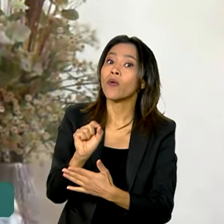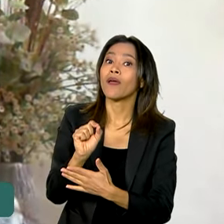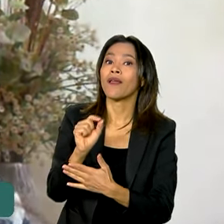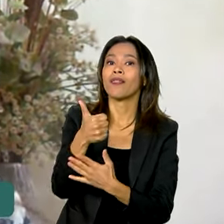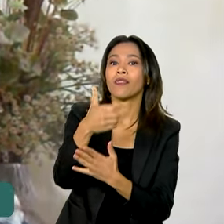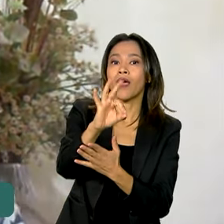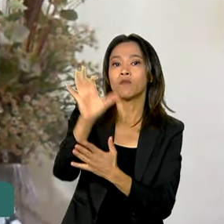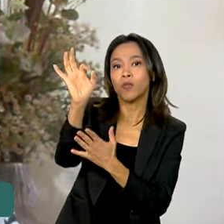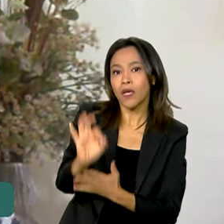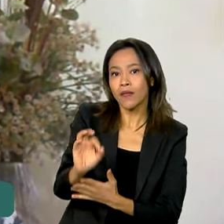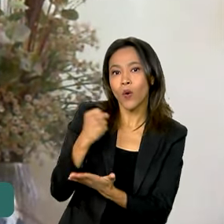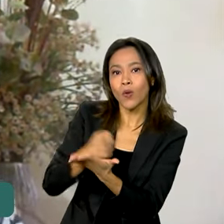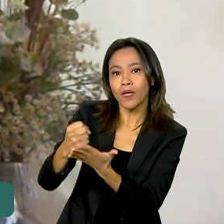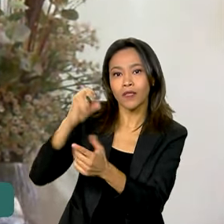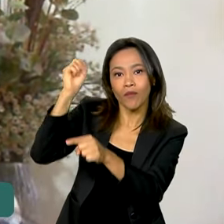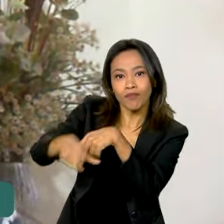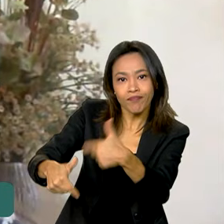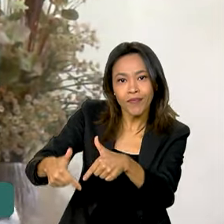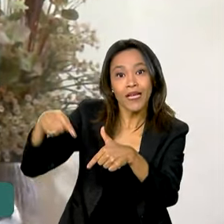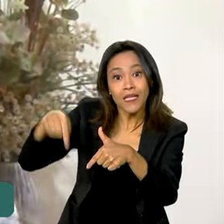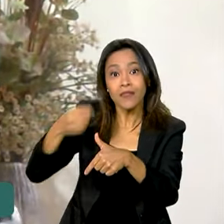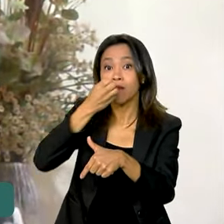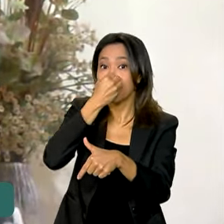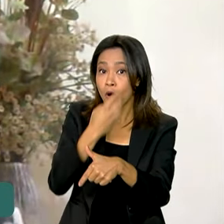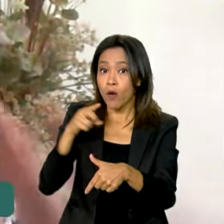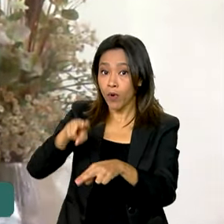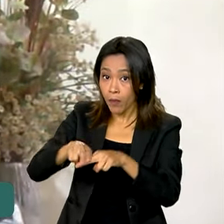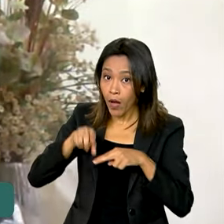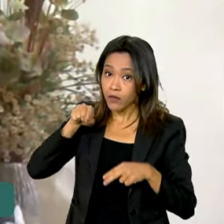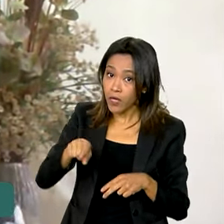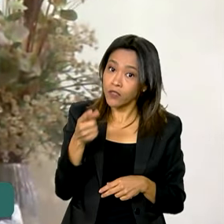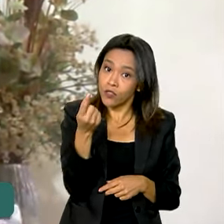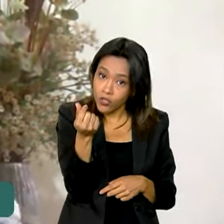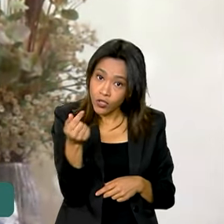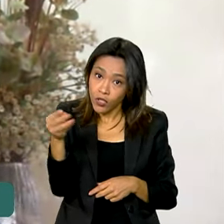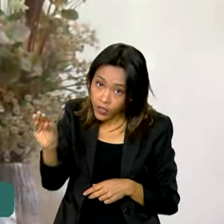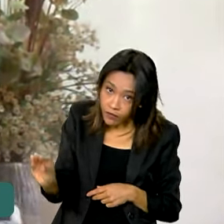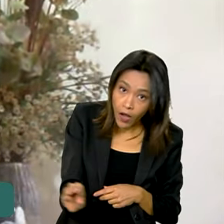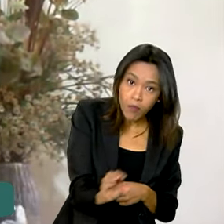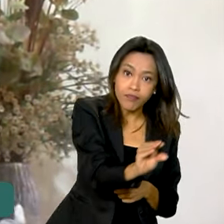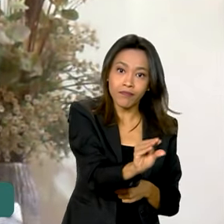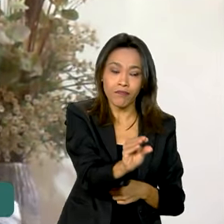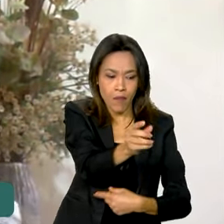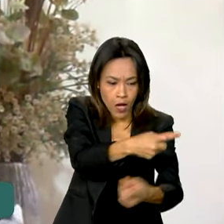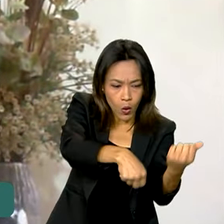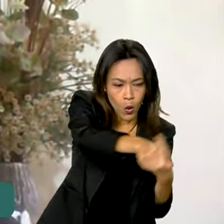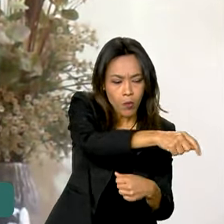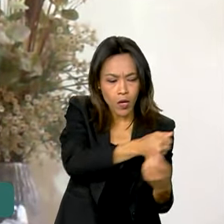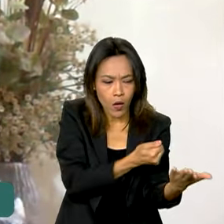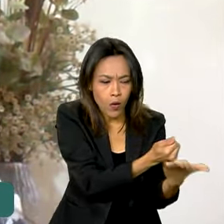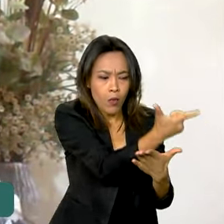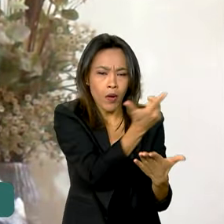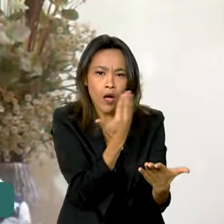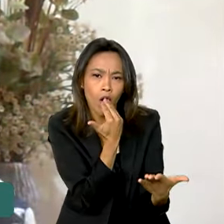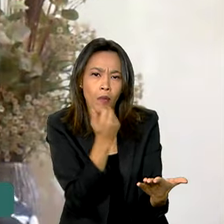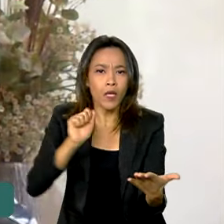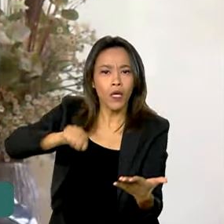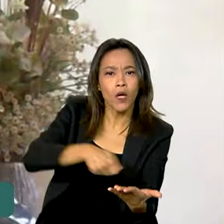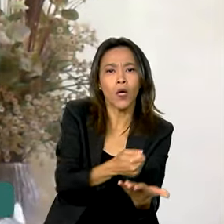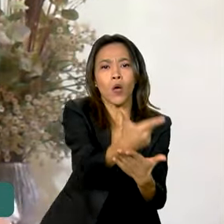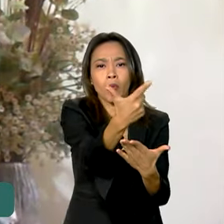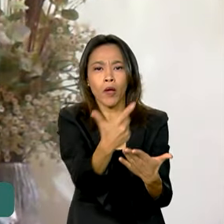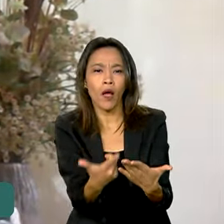% isso é muita coisa porque é esse dinheiro que está indo para a economia para comprar alimentos para comprar bens para comprar